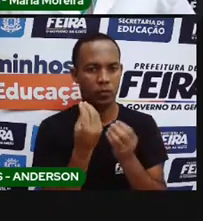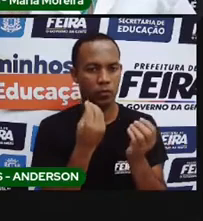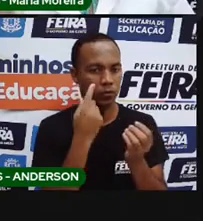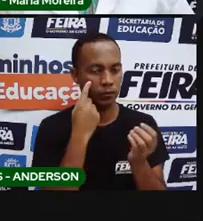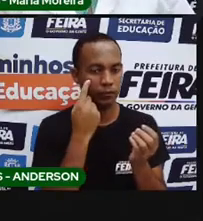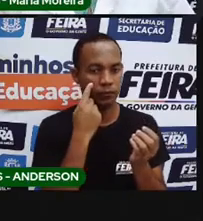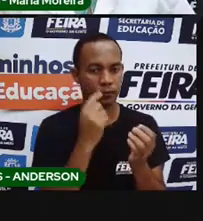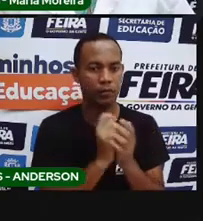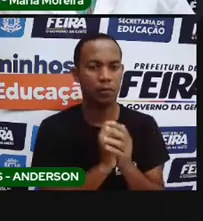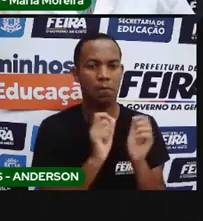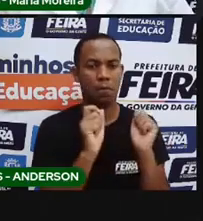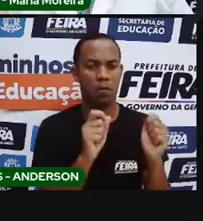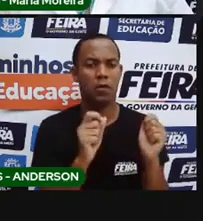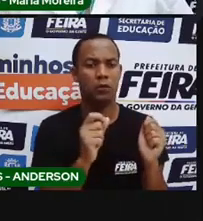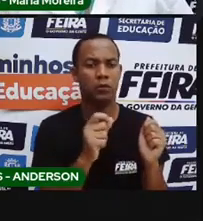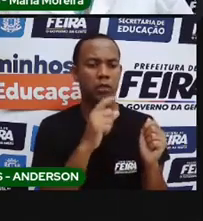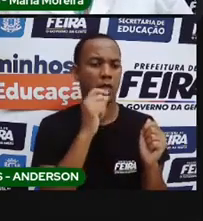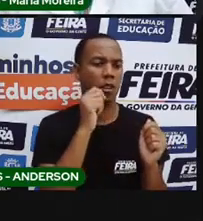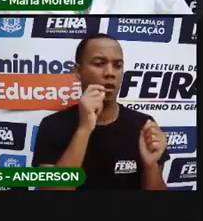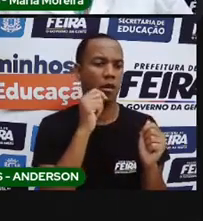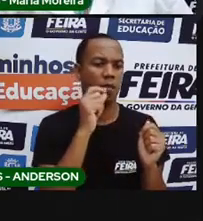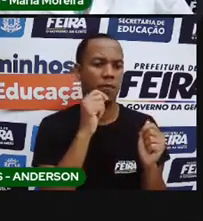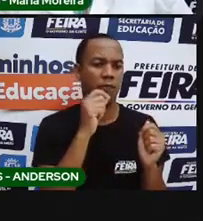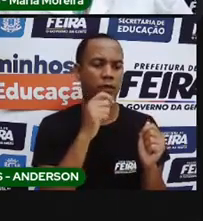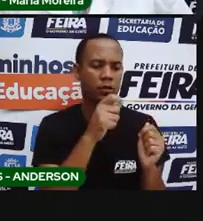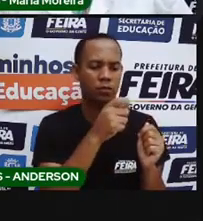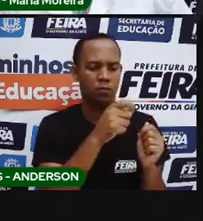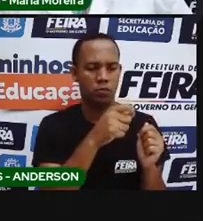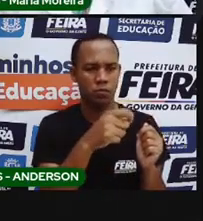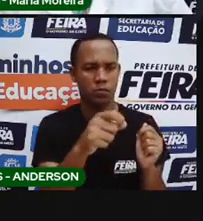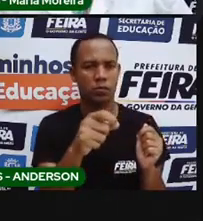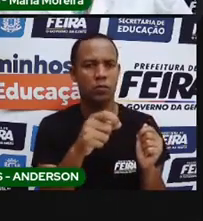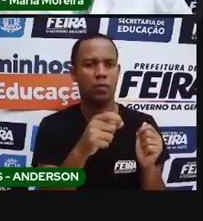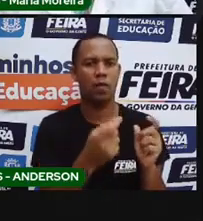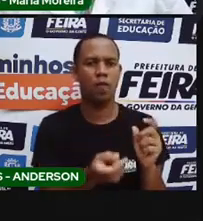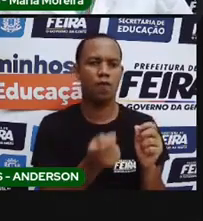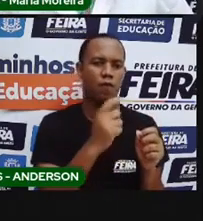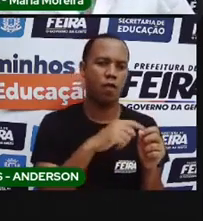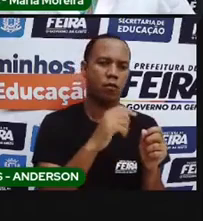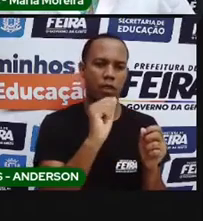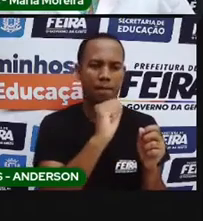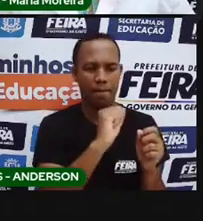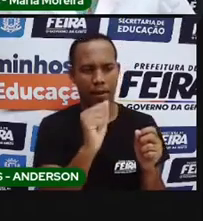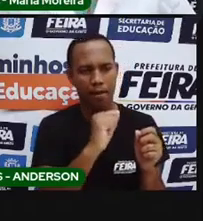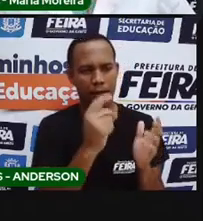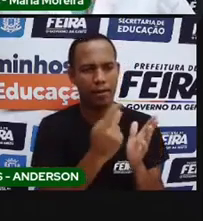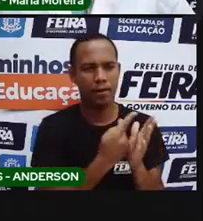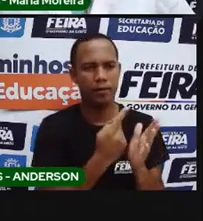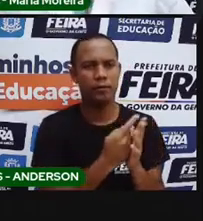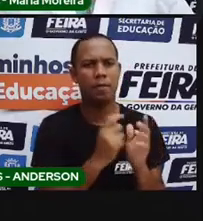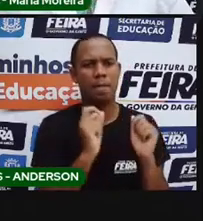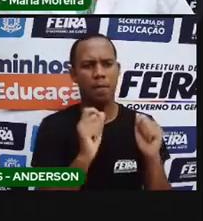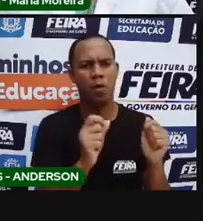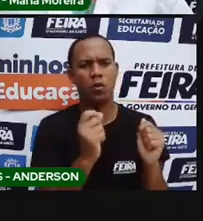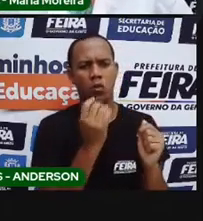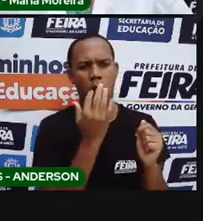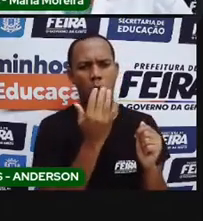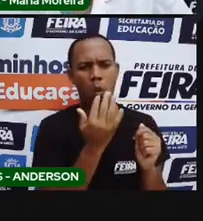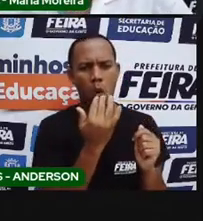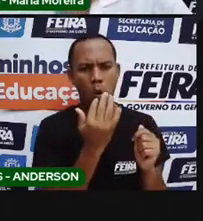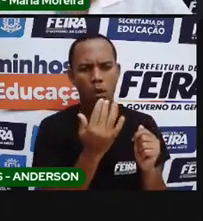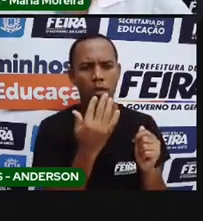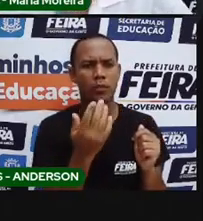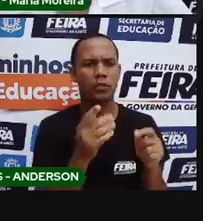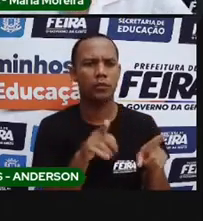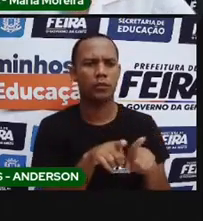o ar. Pode fazer de lápis, é melhor que faça de lápis porque é rápido que pode voltar e apagar. Quem quiser colorir um pouquinho, pode colorir.